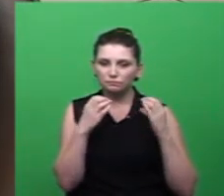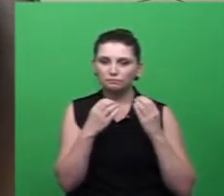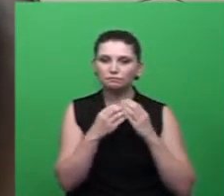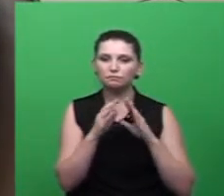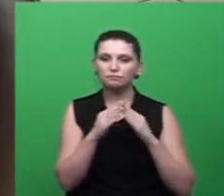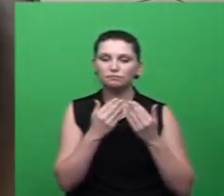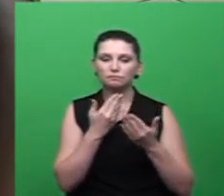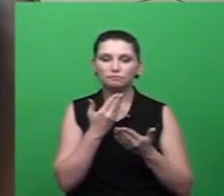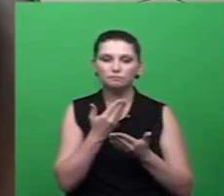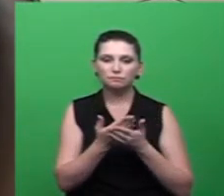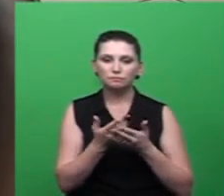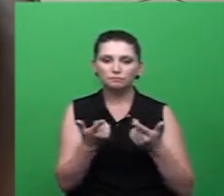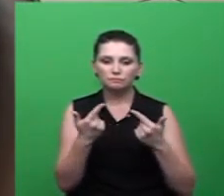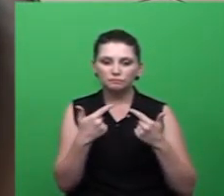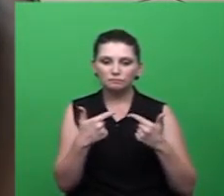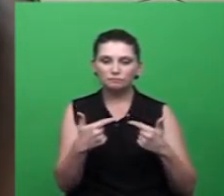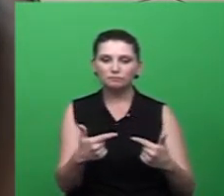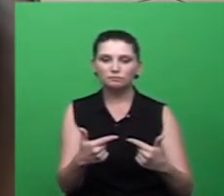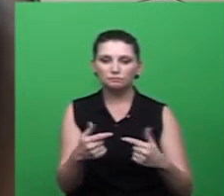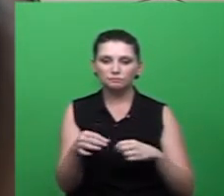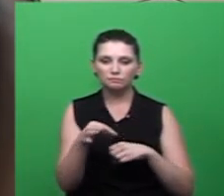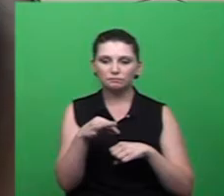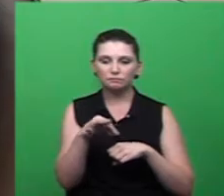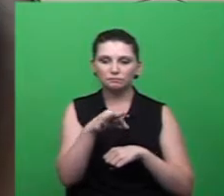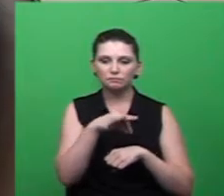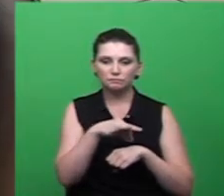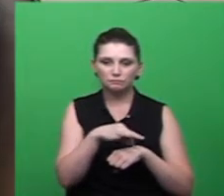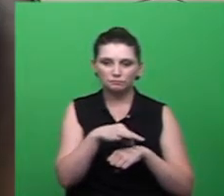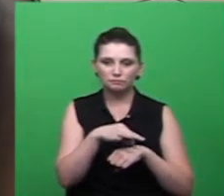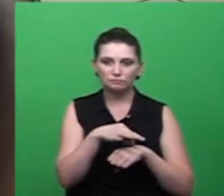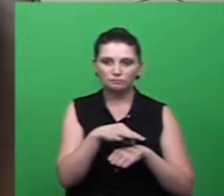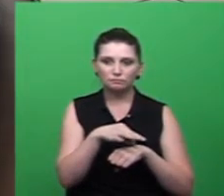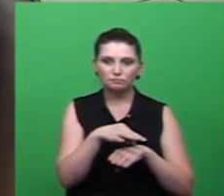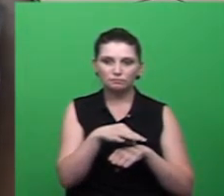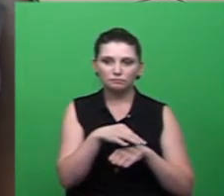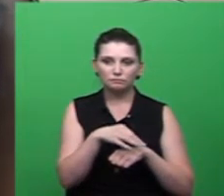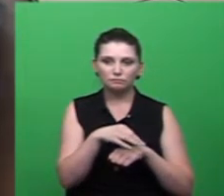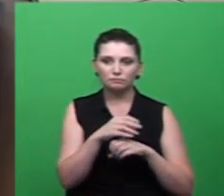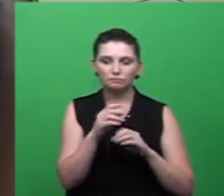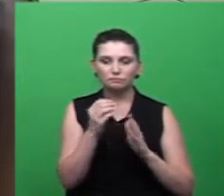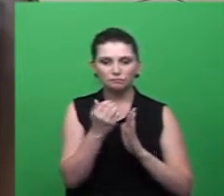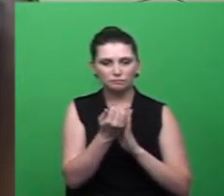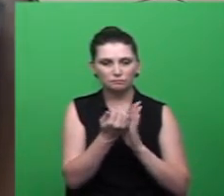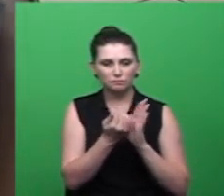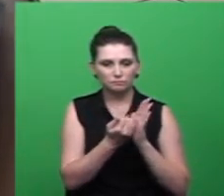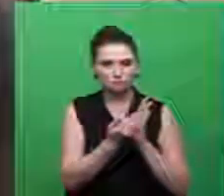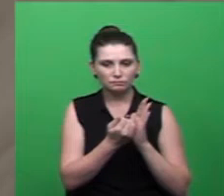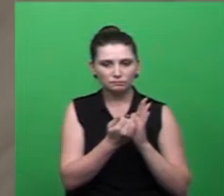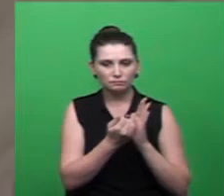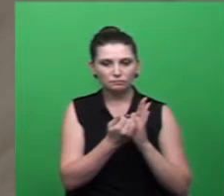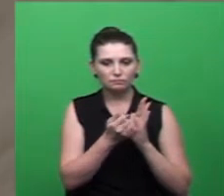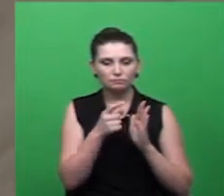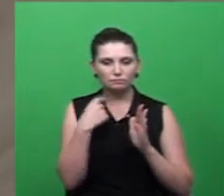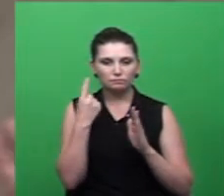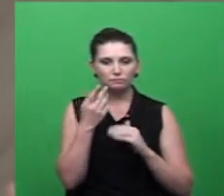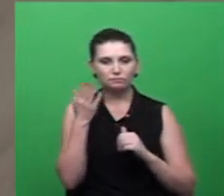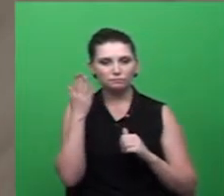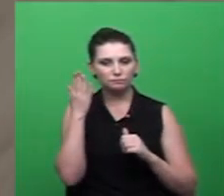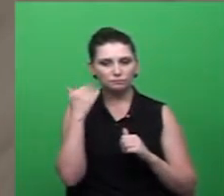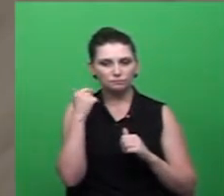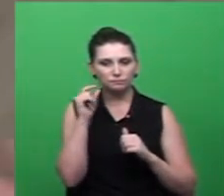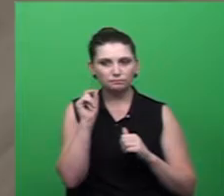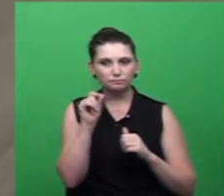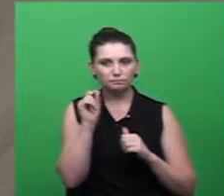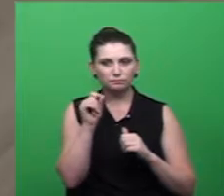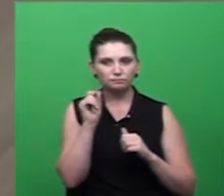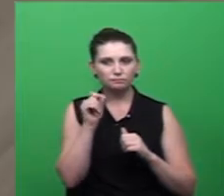aegypti. Então, esse projeto, só para os senhores terem ideia, é um projeto que já ocorre há muito